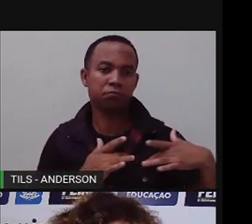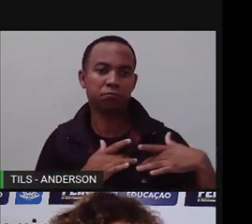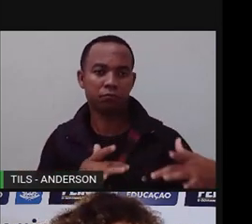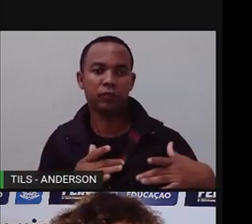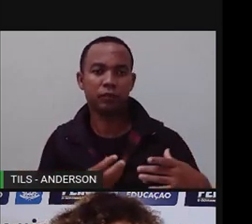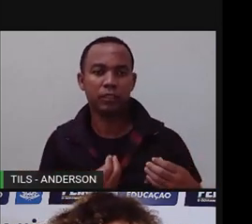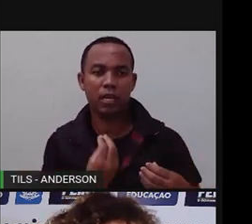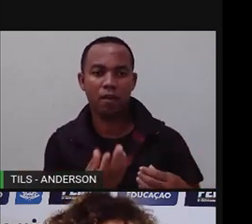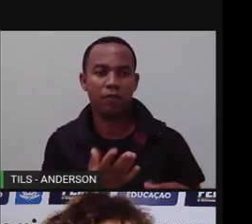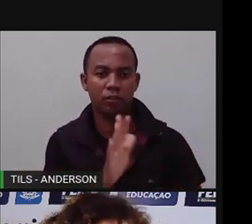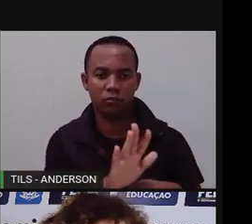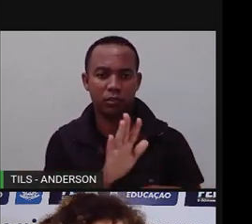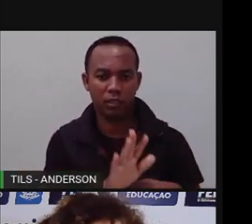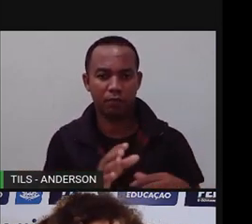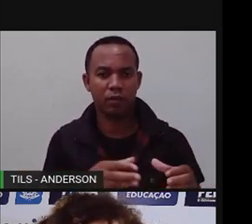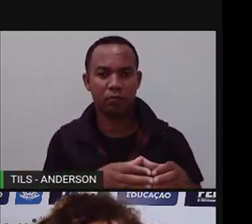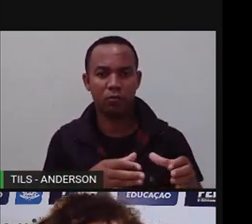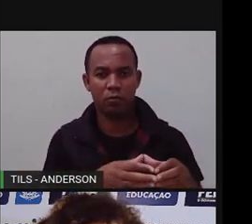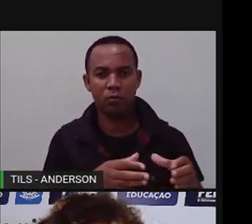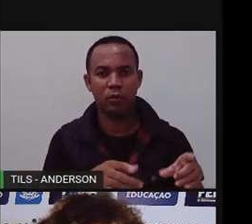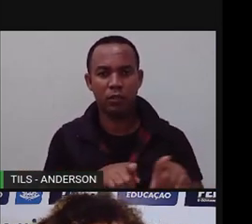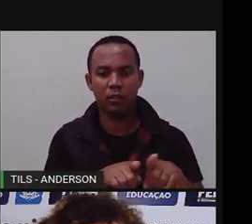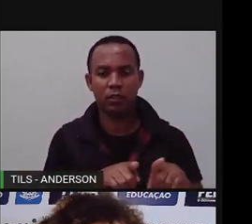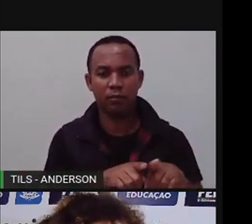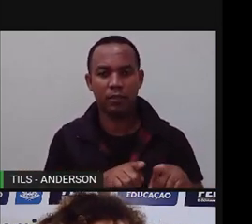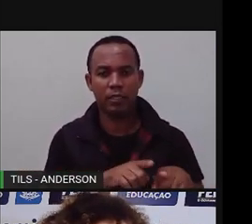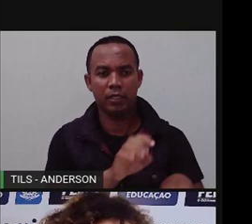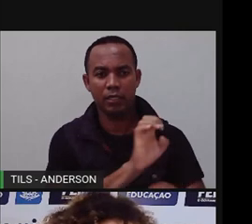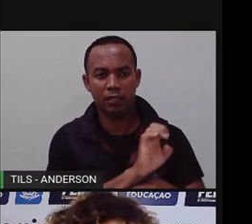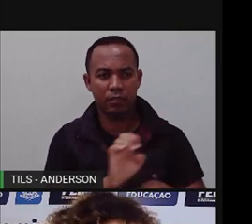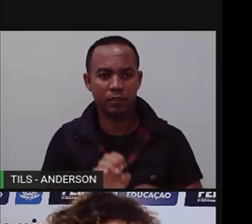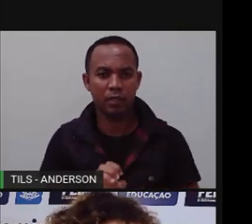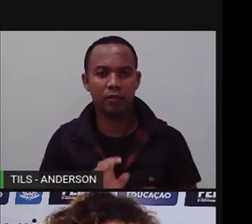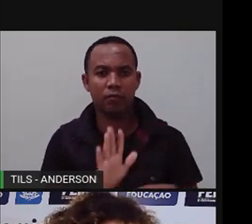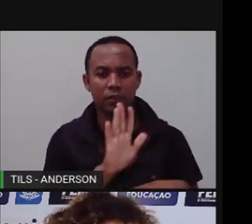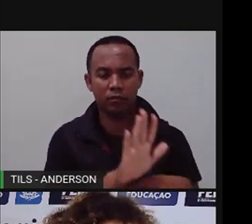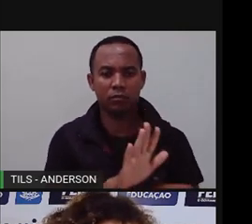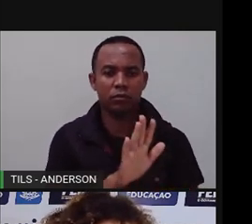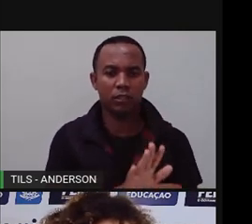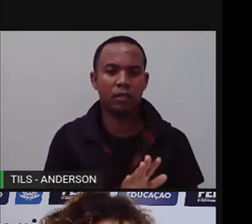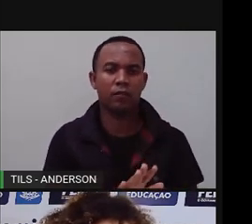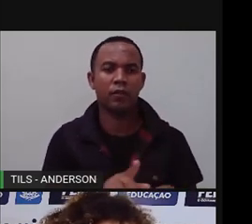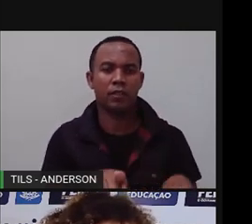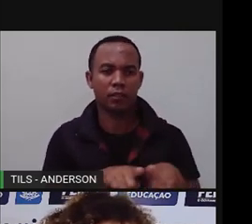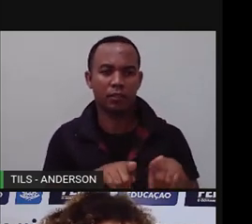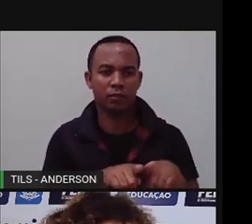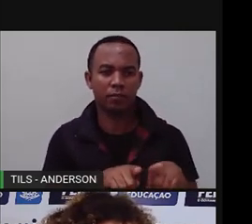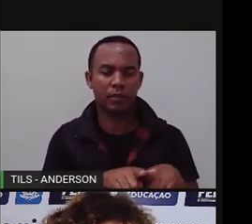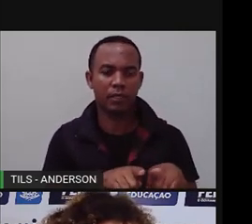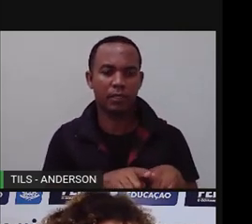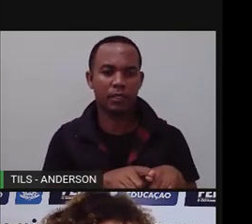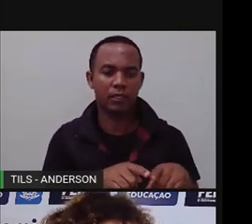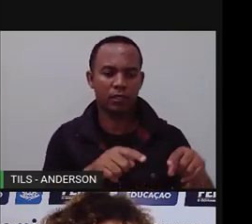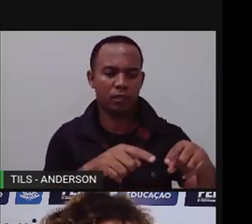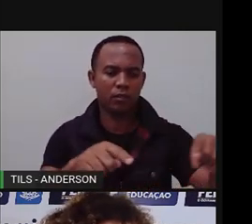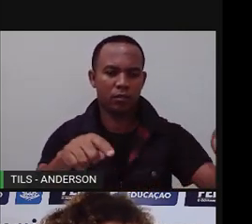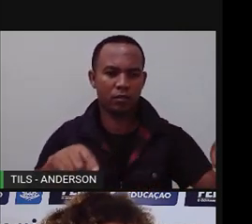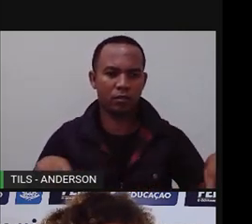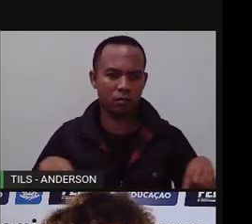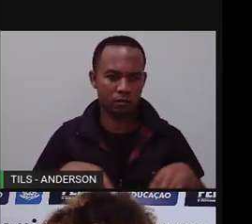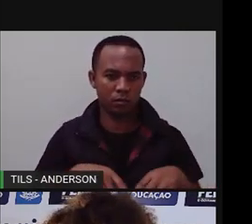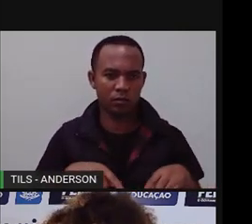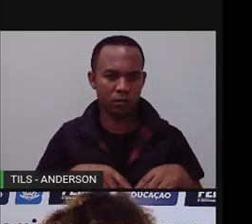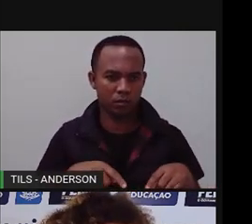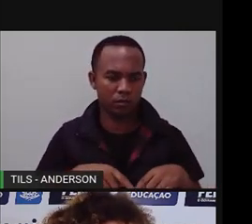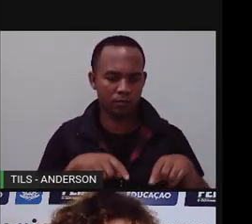recebimentos de terras com o pagamento de serviços prestados ao Estado e pela permanência nas terras que ocupavam e cultivavam no interior de grandes